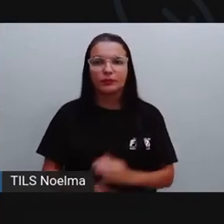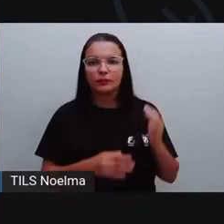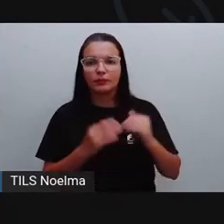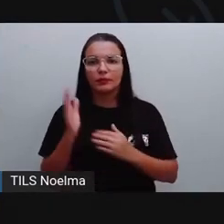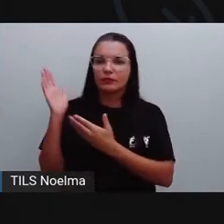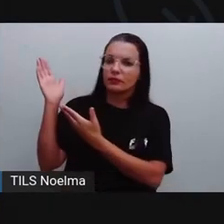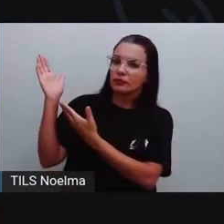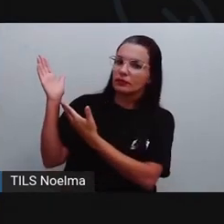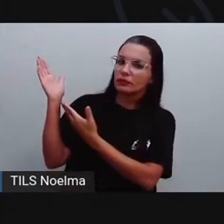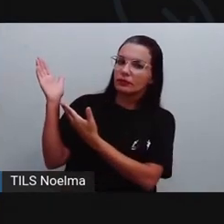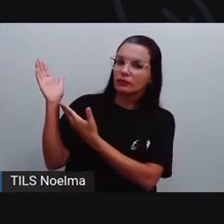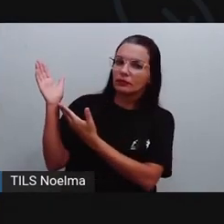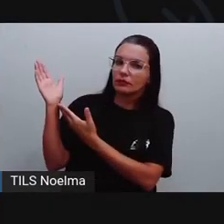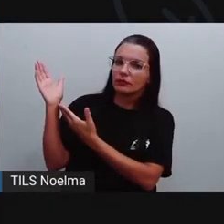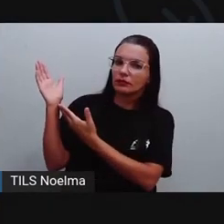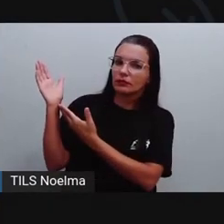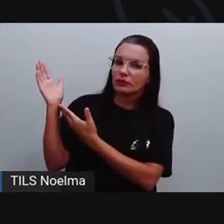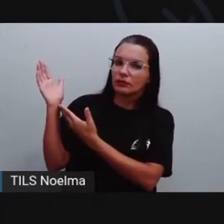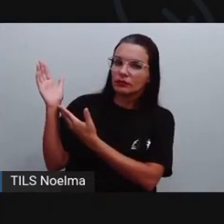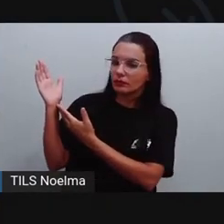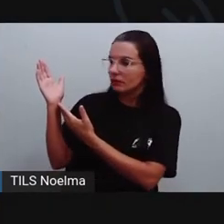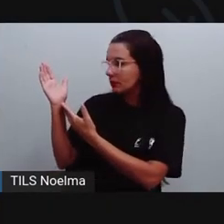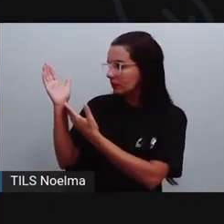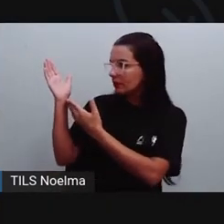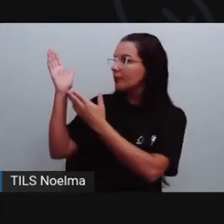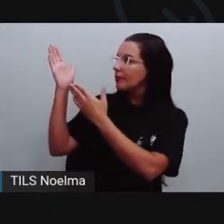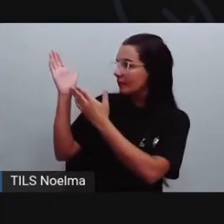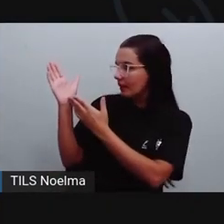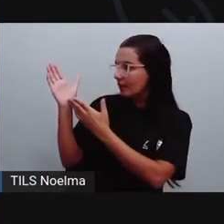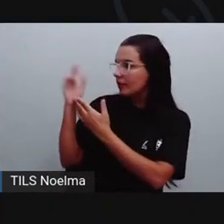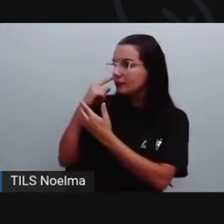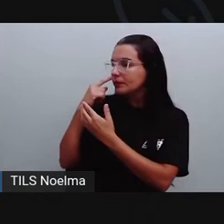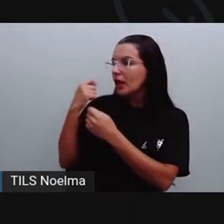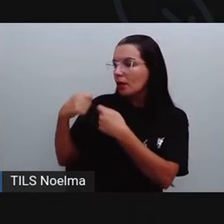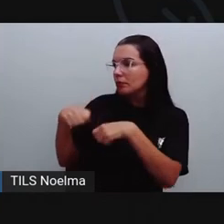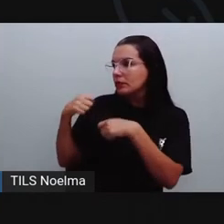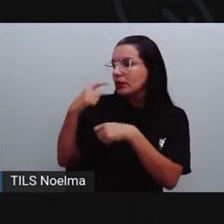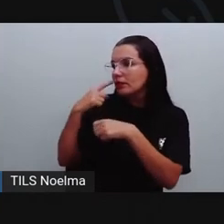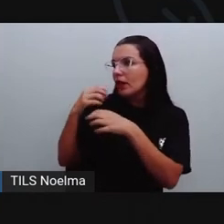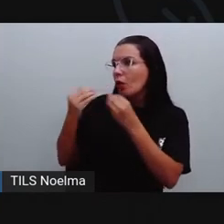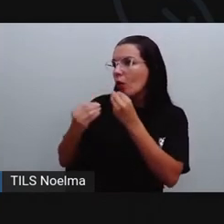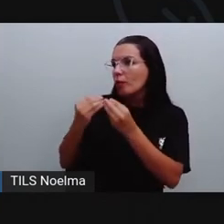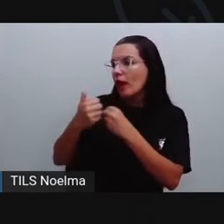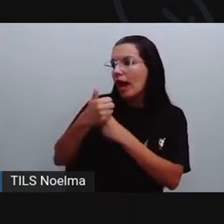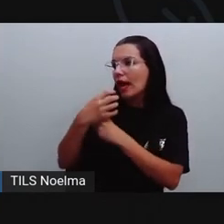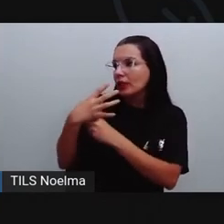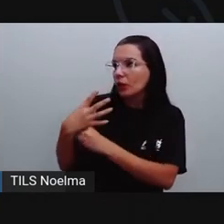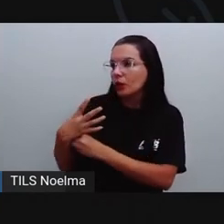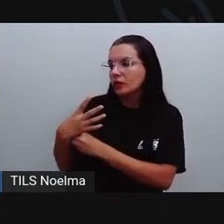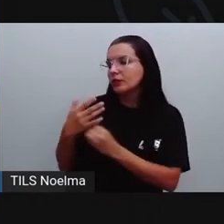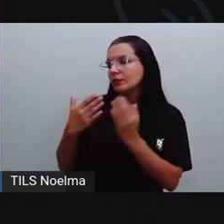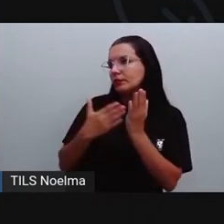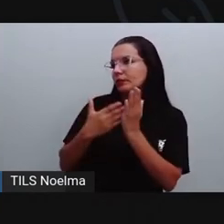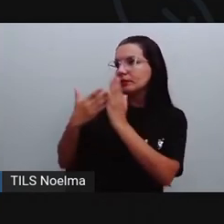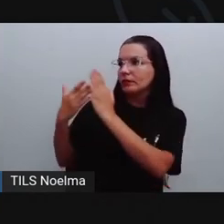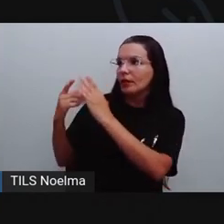Vamos pegar aqui um emprestado, né? Na verdade é 10 para ficar 14. 10 mais 4, 14.